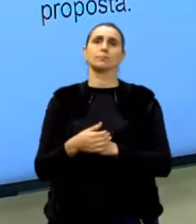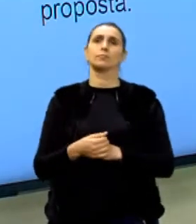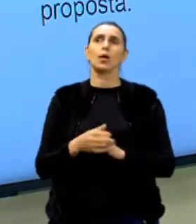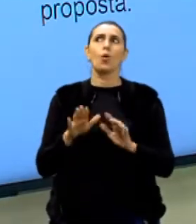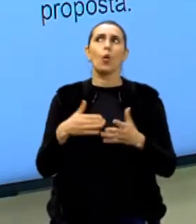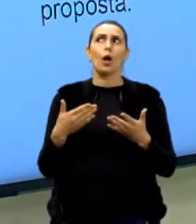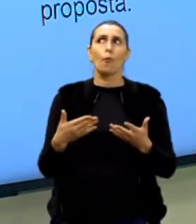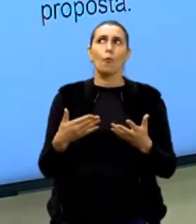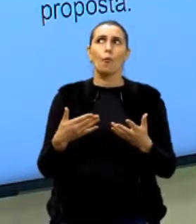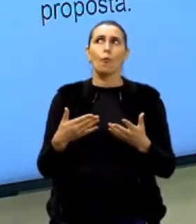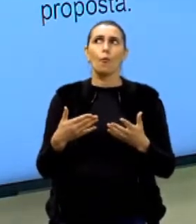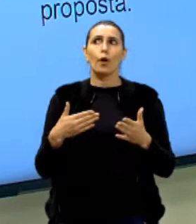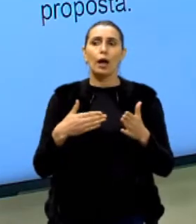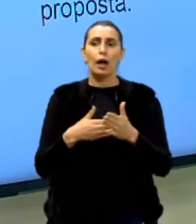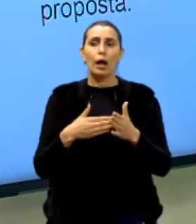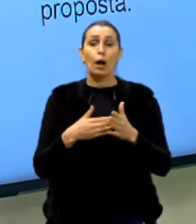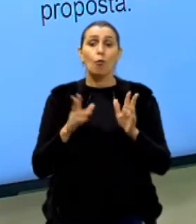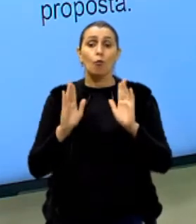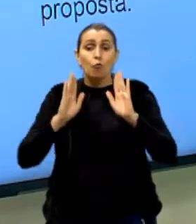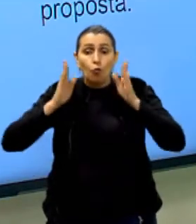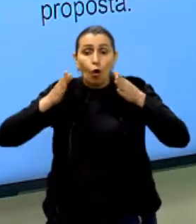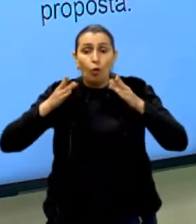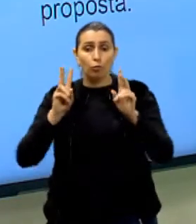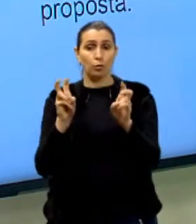Qual é o recorte temático?